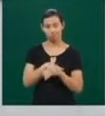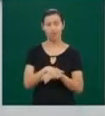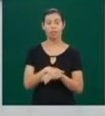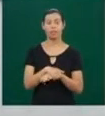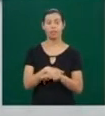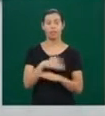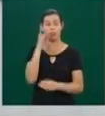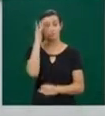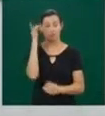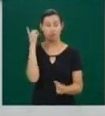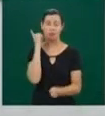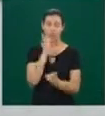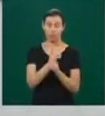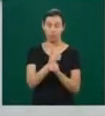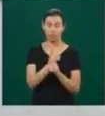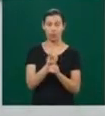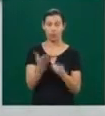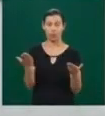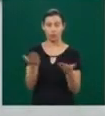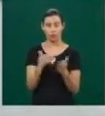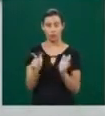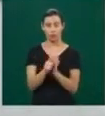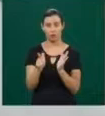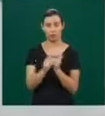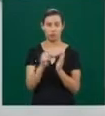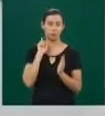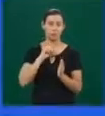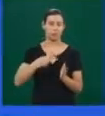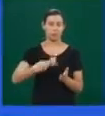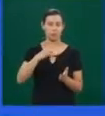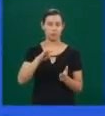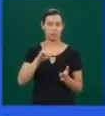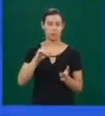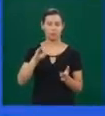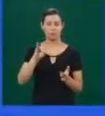e até amanhã. Mais notícias você vê a seguir no Jornal Minas, segunda edição.